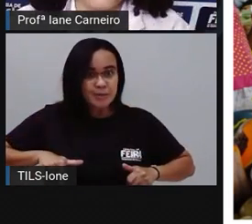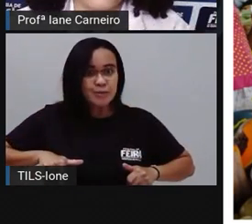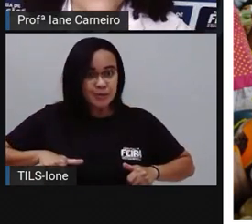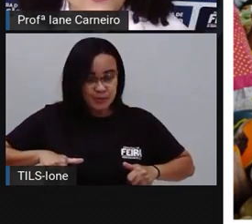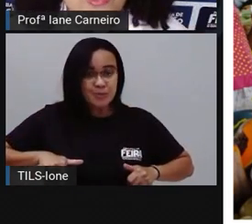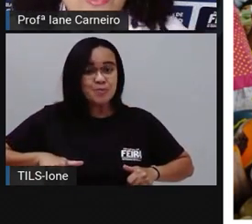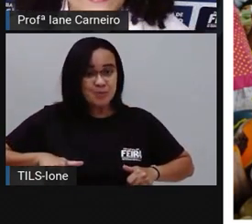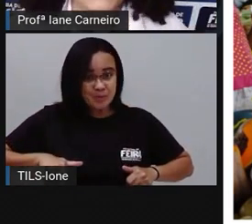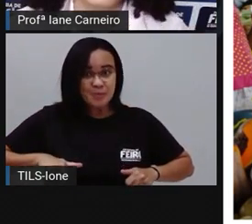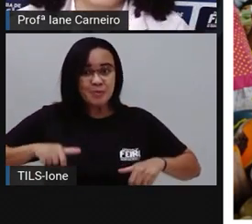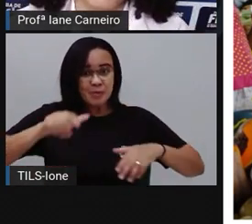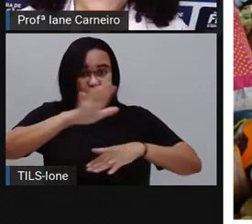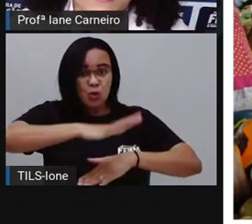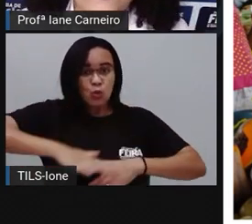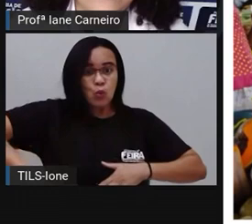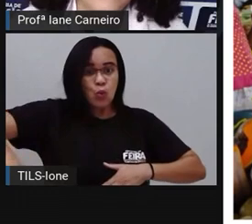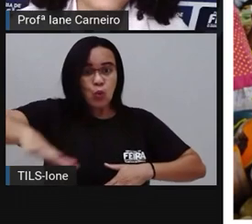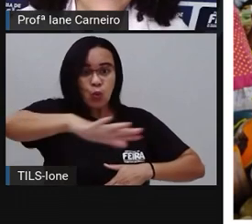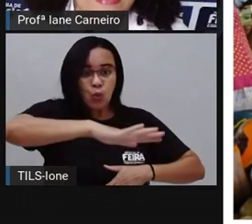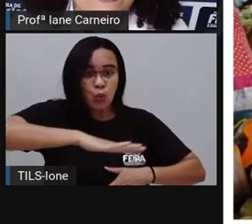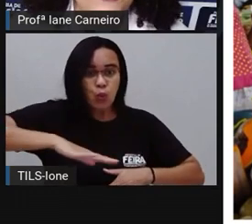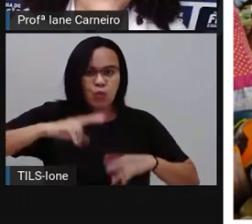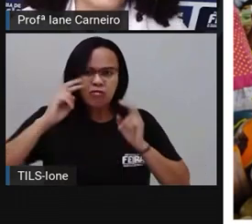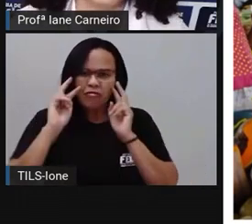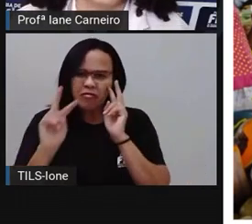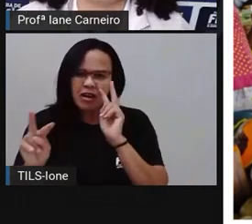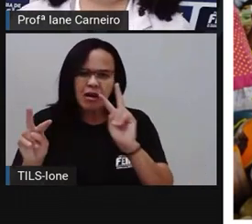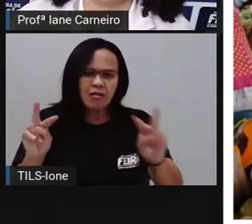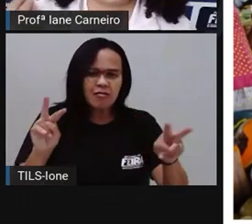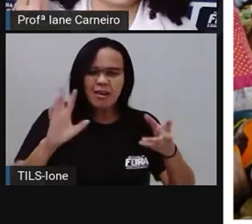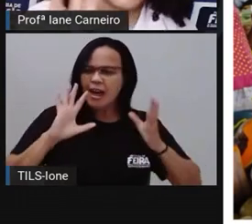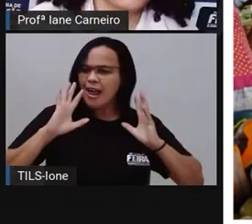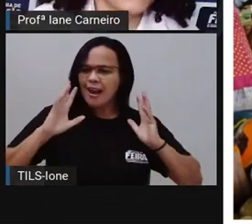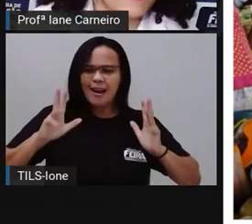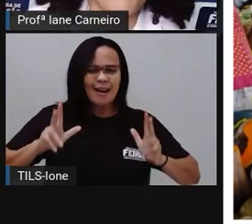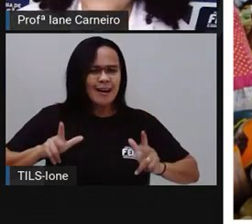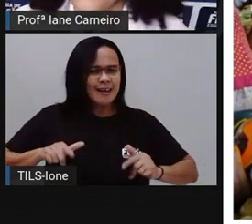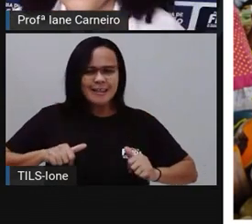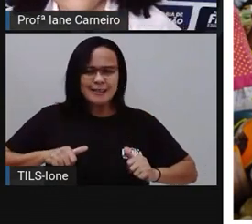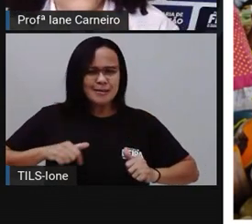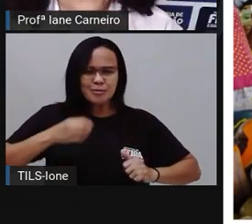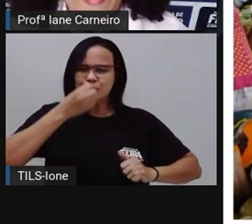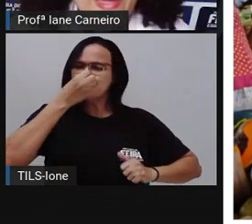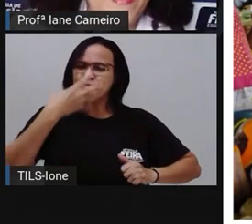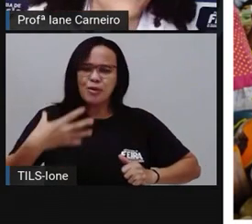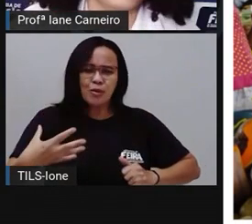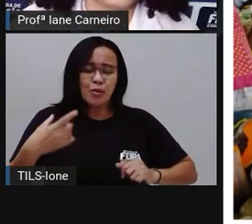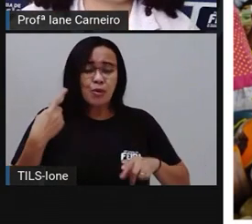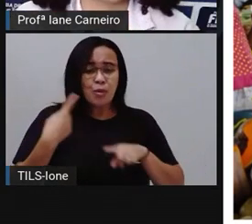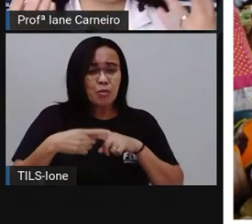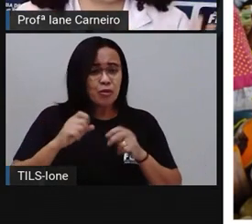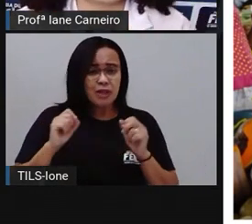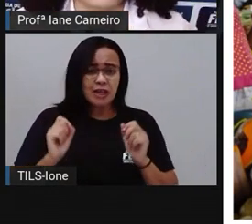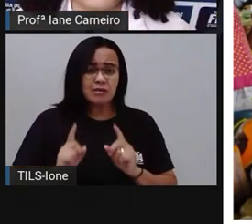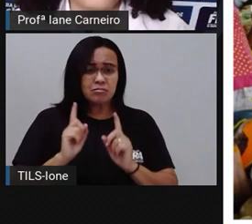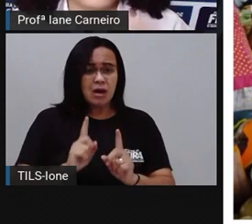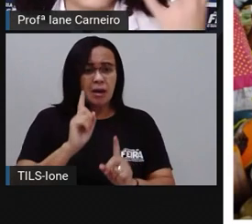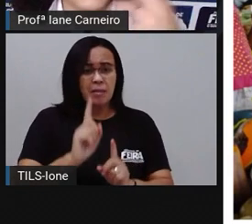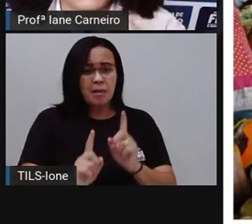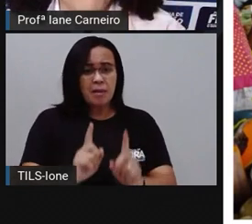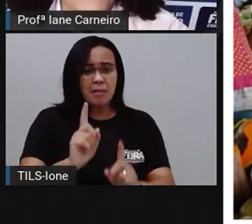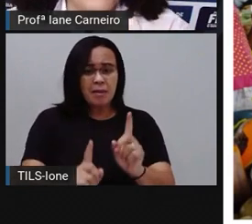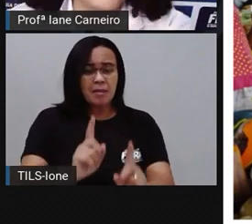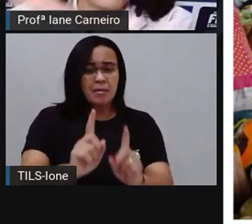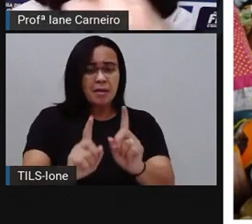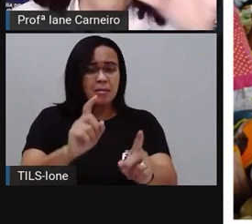ambiente, o chão todo limpinho, agradável, né? É melhor para você caminhar, você não suja o pé, né? As frutas também não